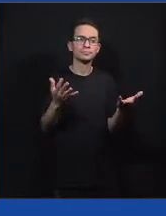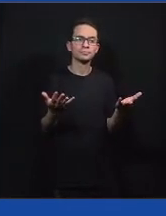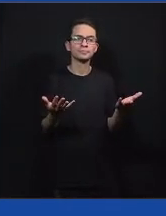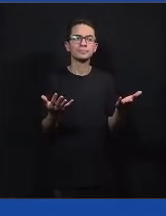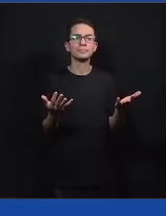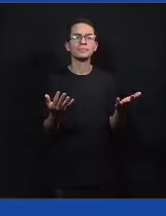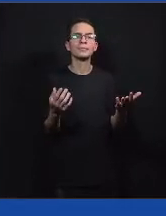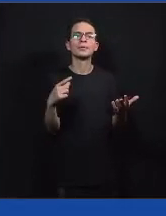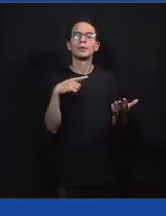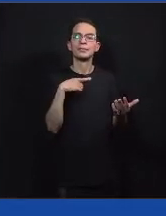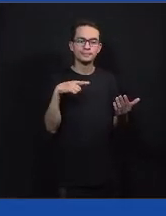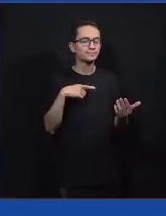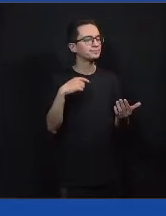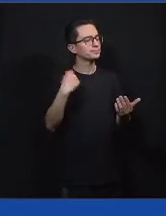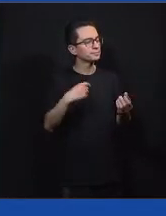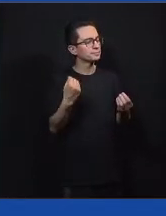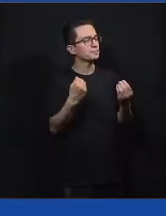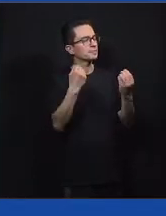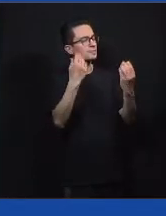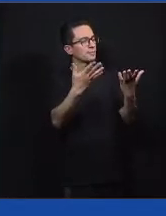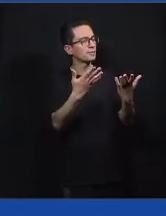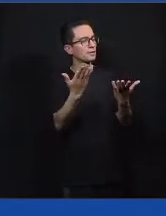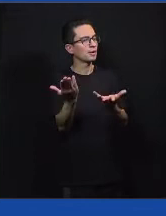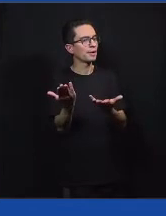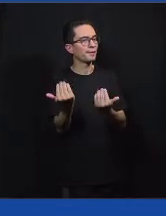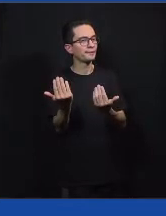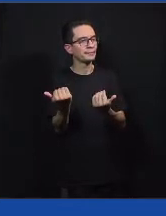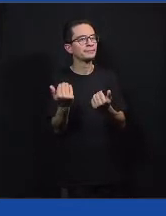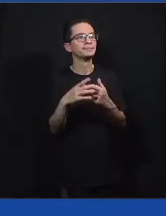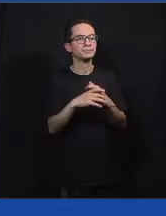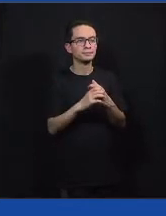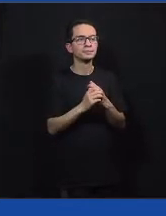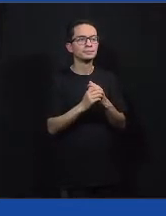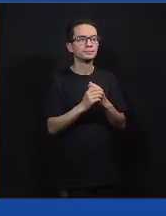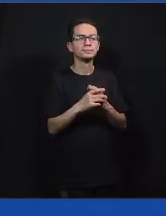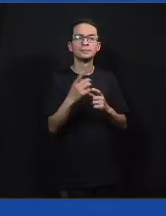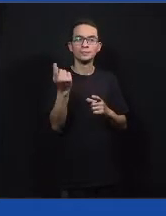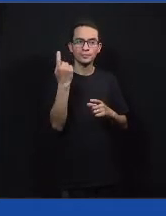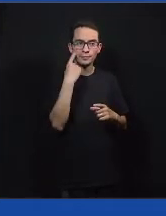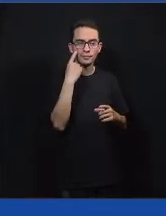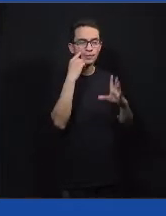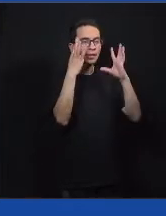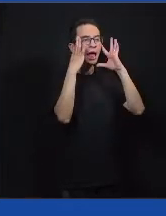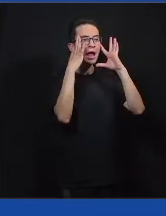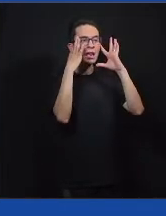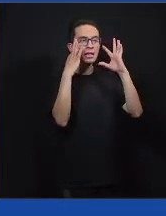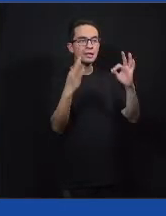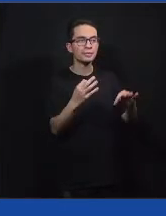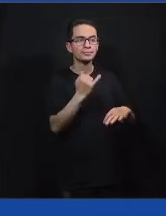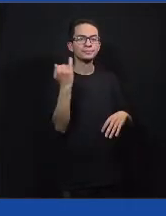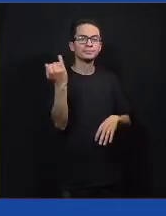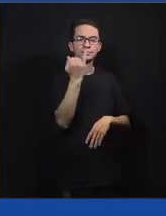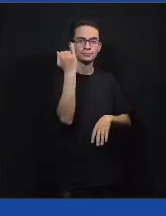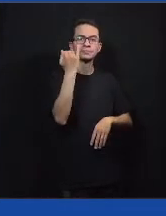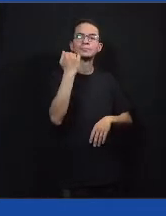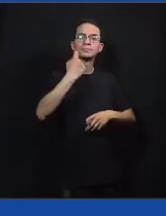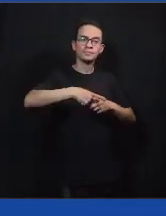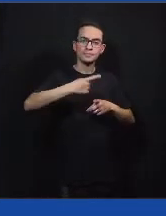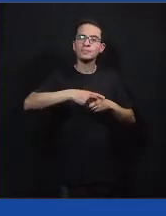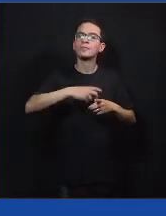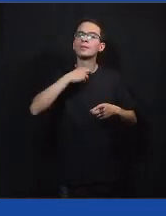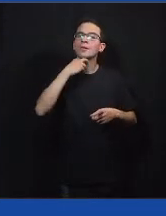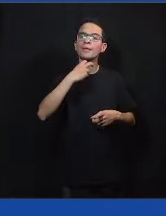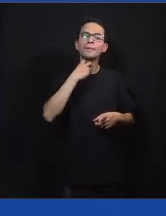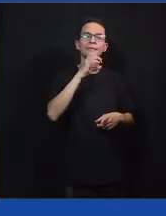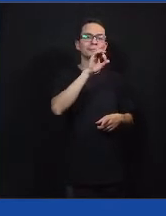falava que tem que dar voz ao jovem, dar voz ao jovem. E o Preto falou para nós que era importante dar ouvidos, né? Porque voz todo mundo já tem. O mais